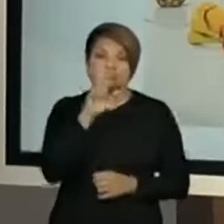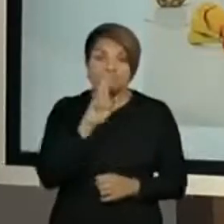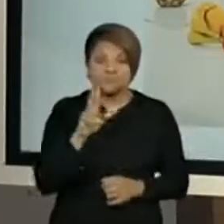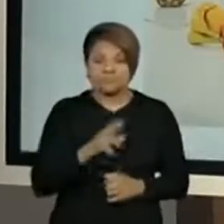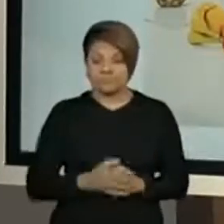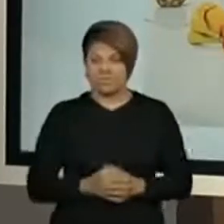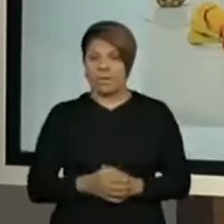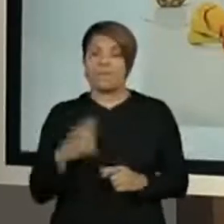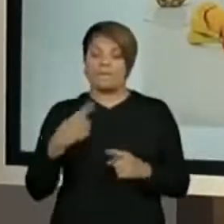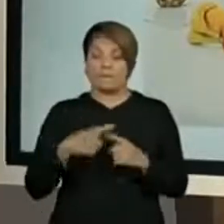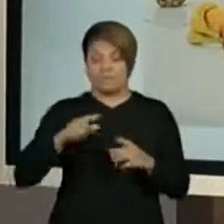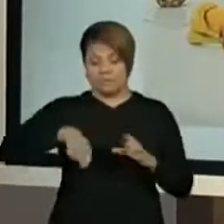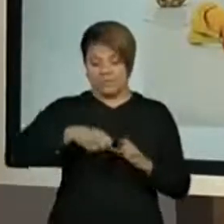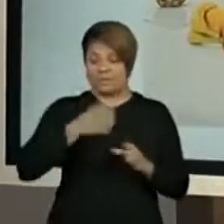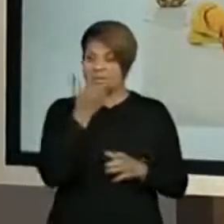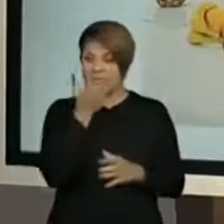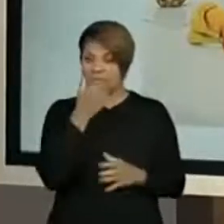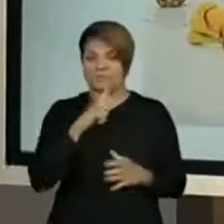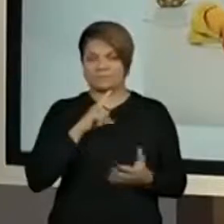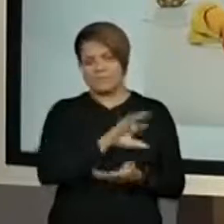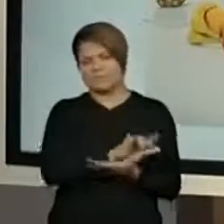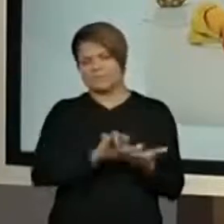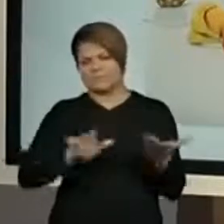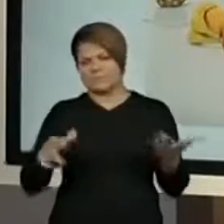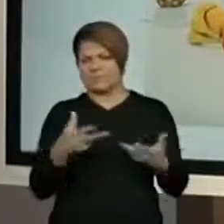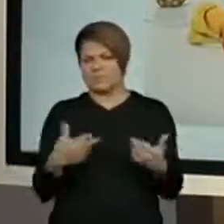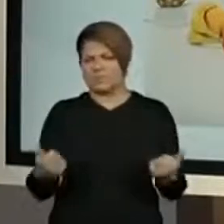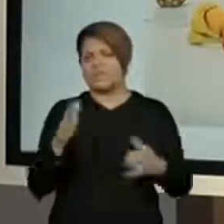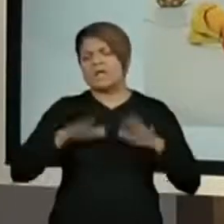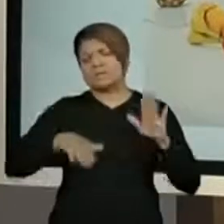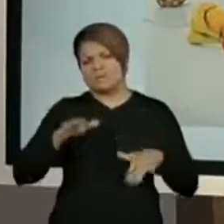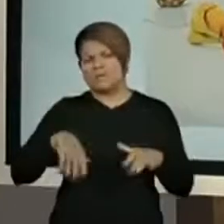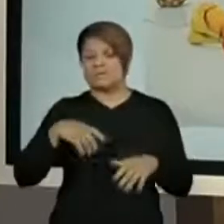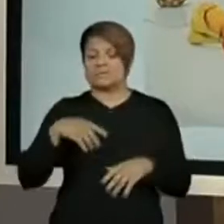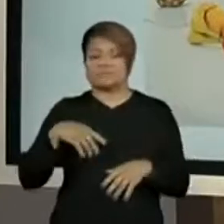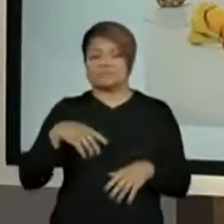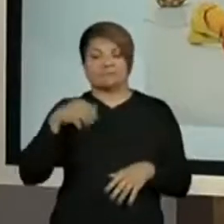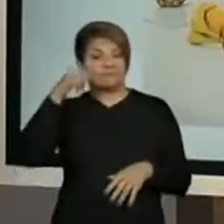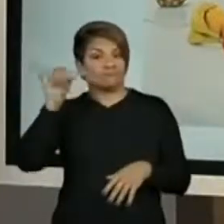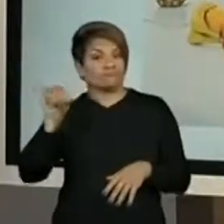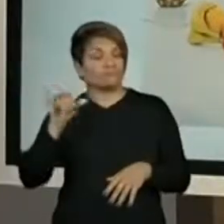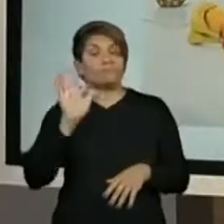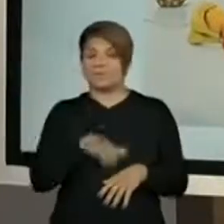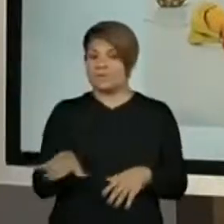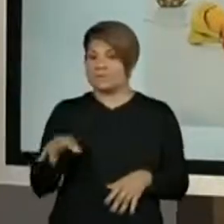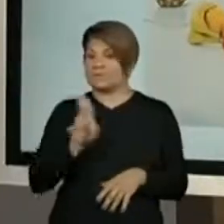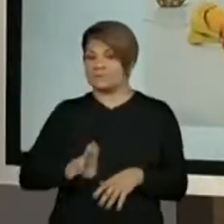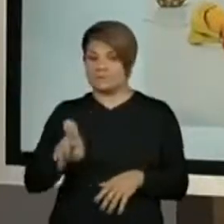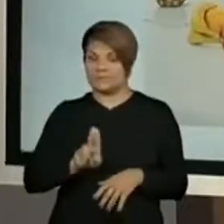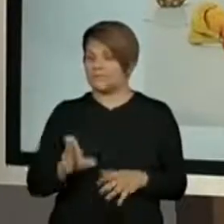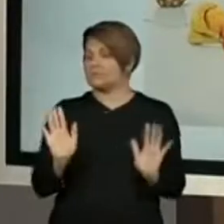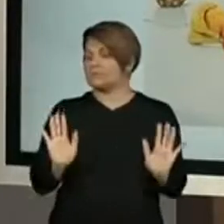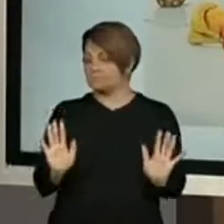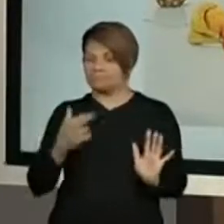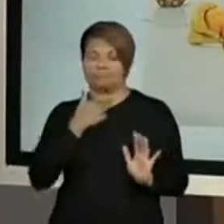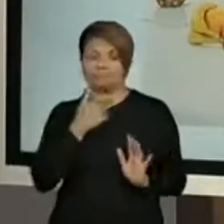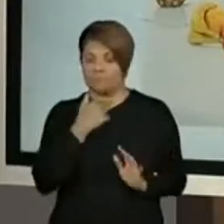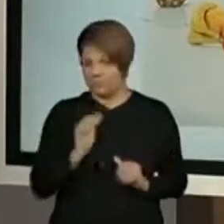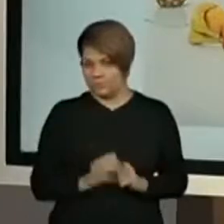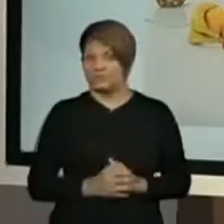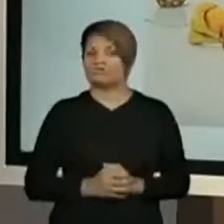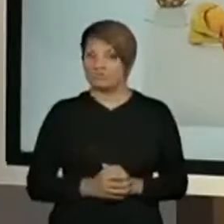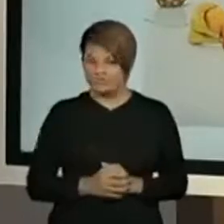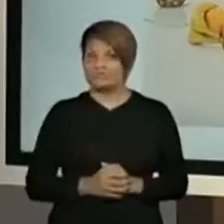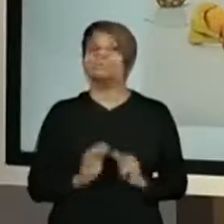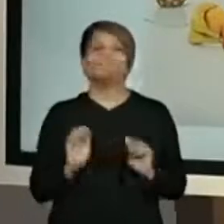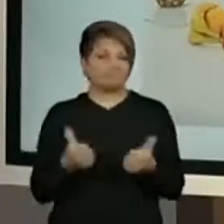na cozinha tem utensílios que não são adequados ainda pra idade de vocês, pra que vocês usem. Então, sempre com a supervisão de